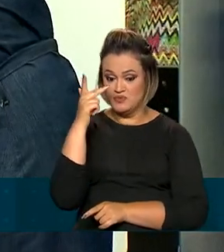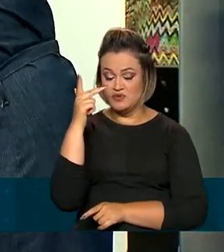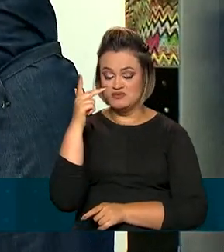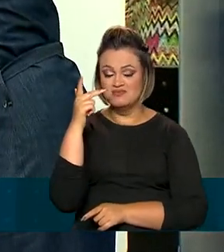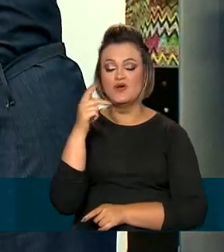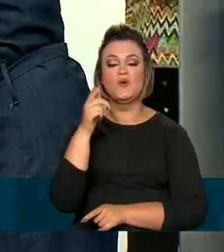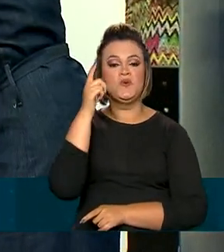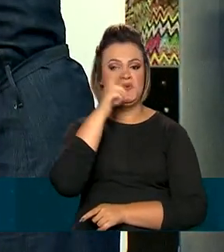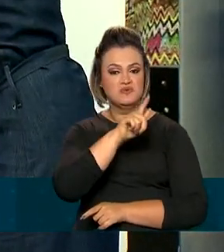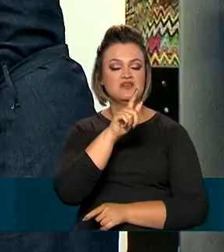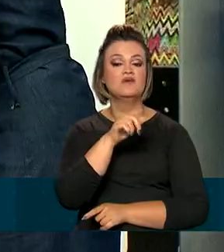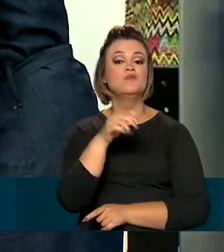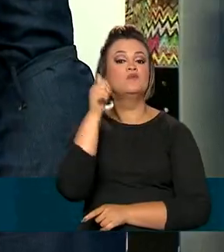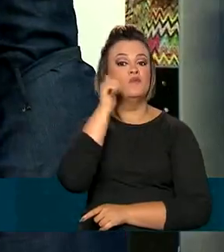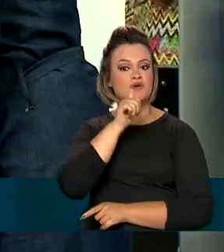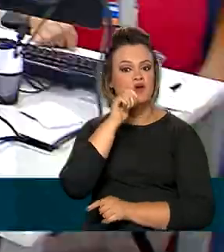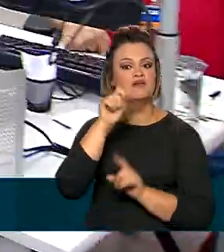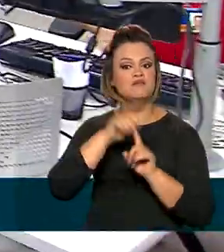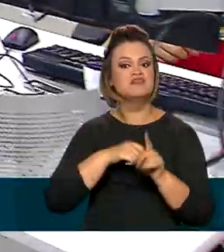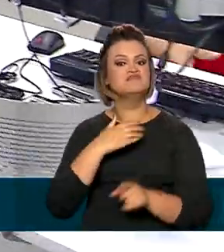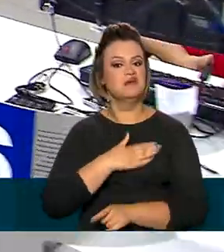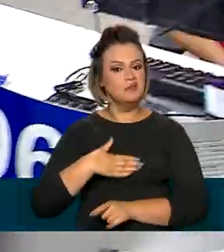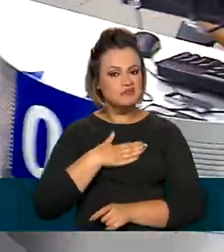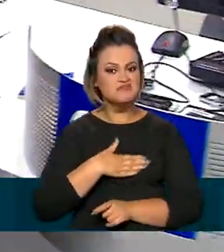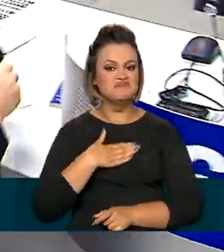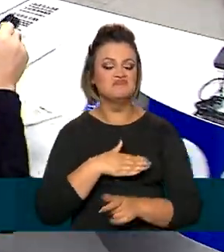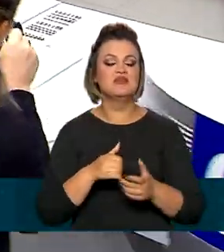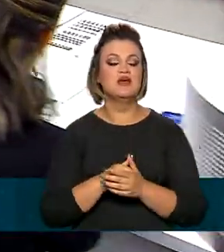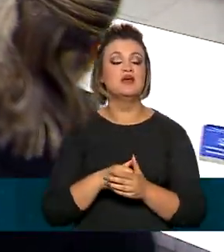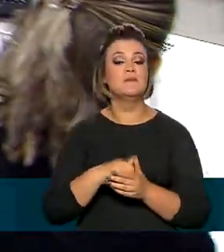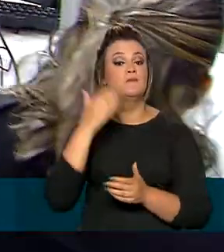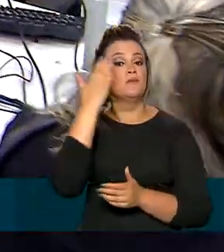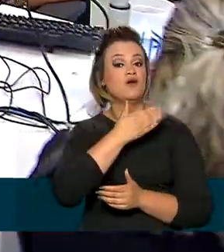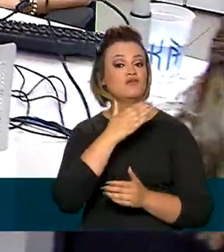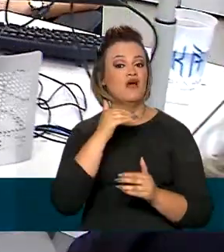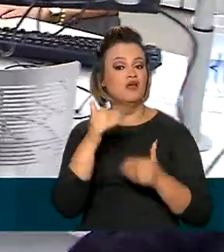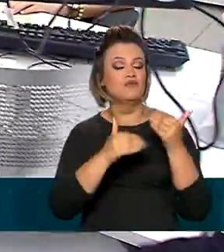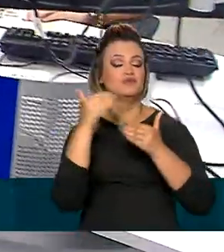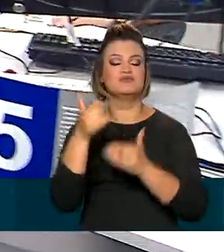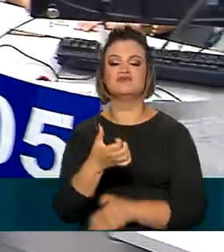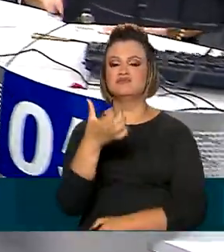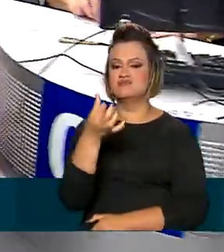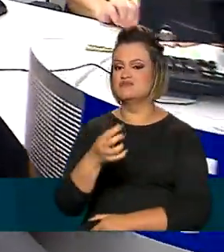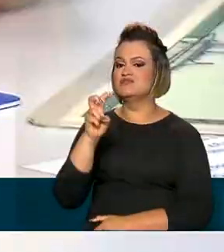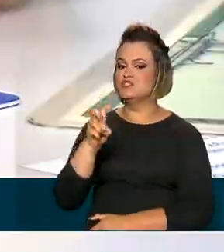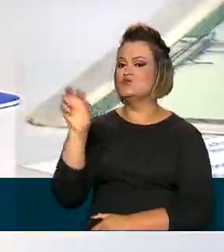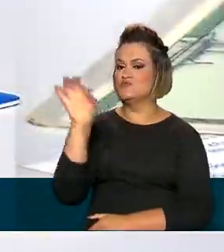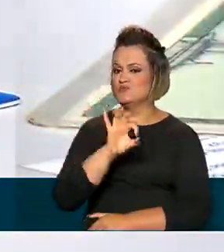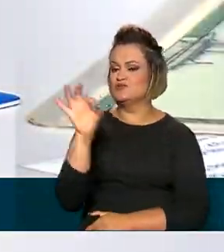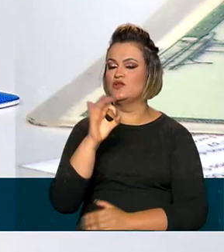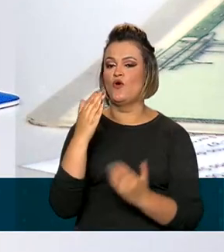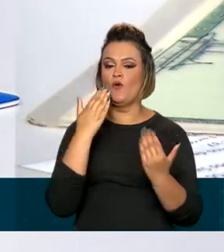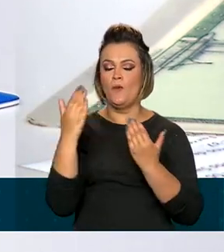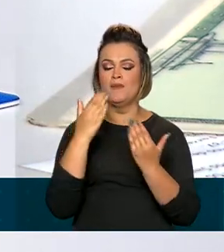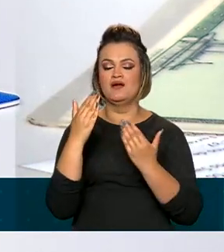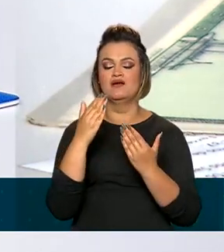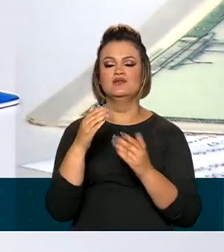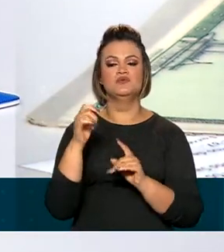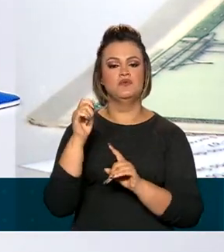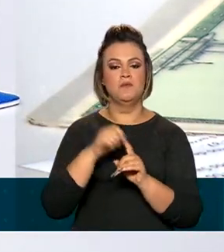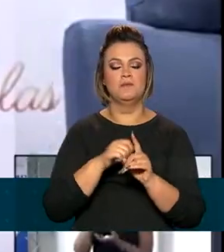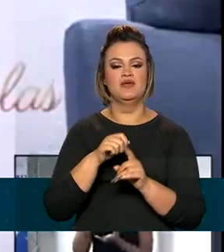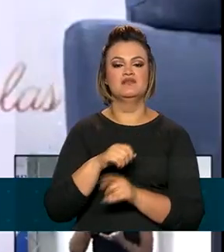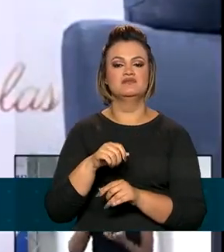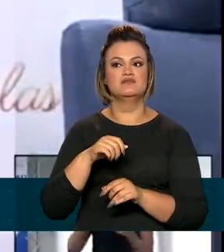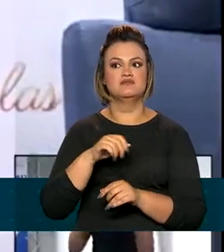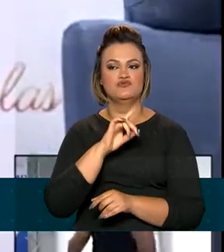contratados por mulheres em agosto e representam um crescimento de 65% em relação ao mês anterior.